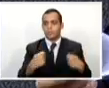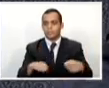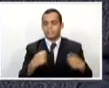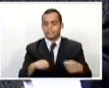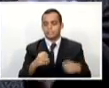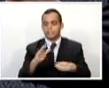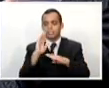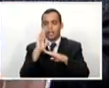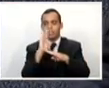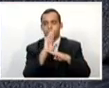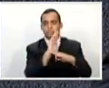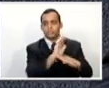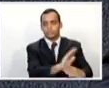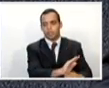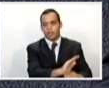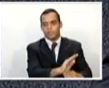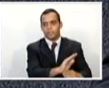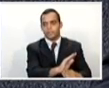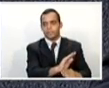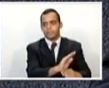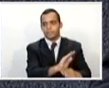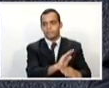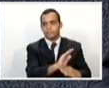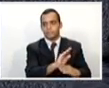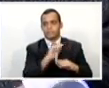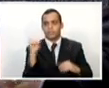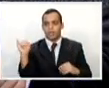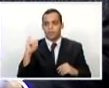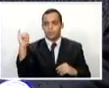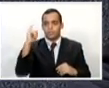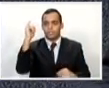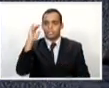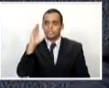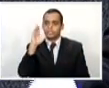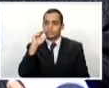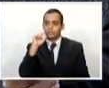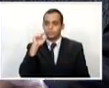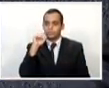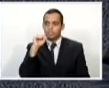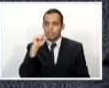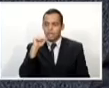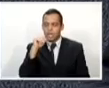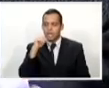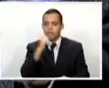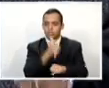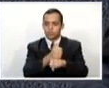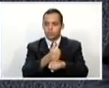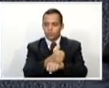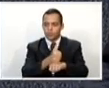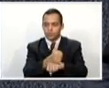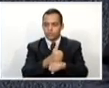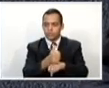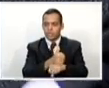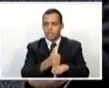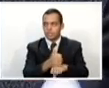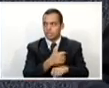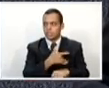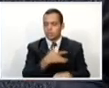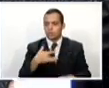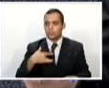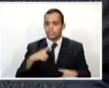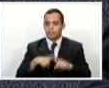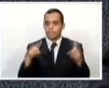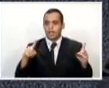plausível para todos os funcionários da área, para todos os profissionais da área, mas, principalmente, que